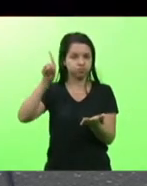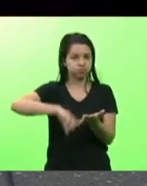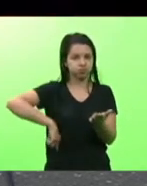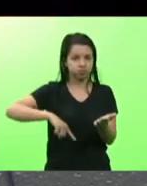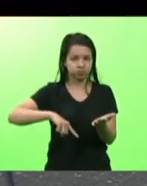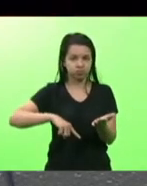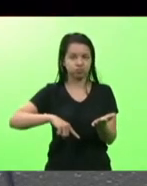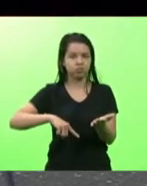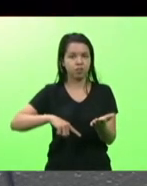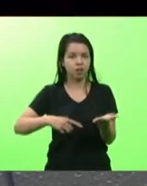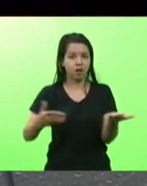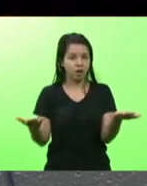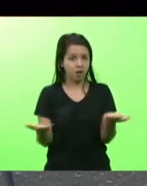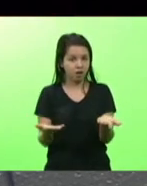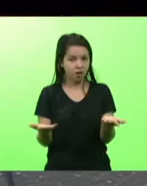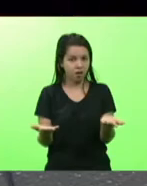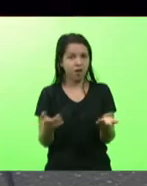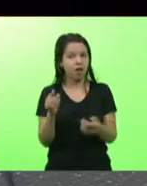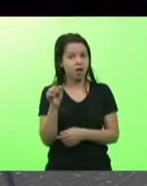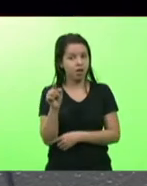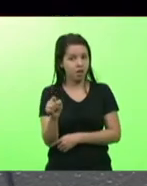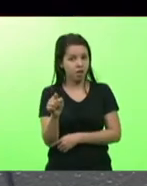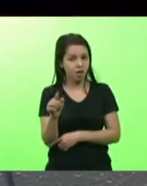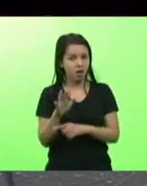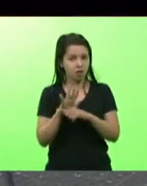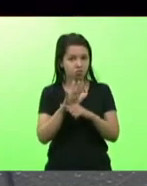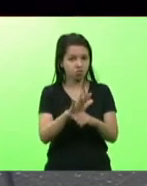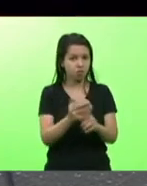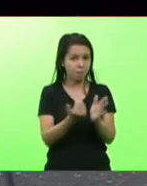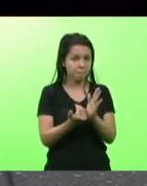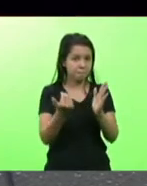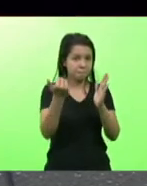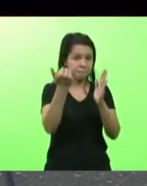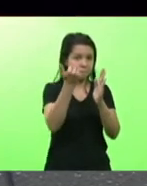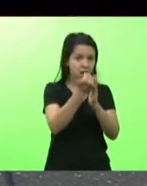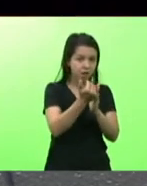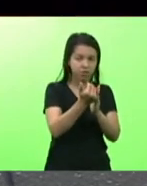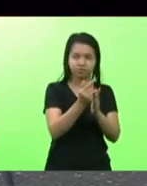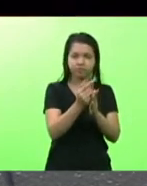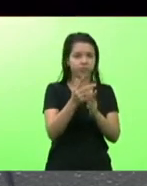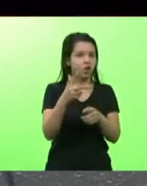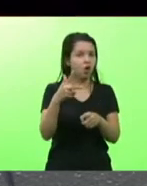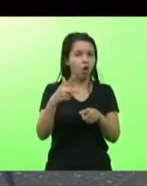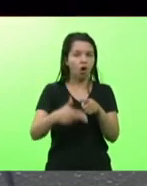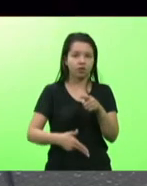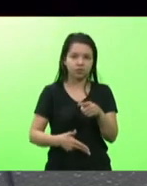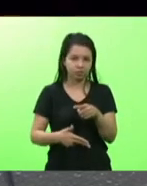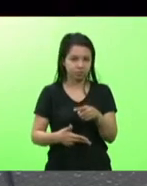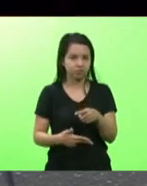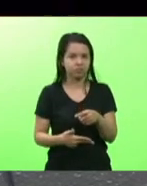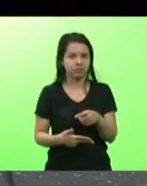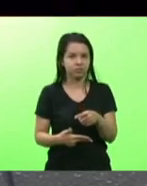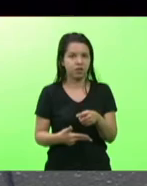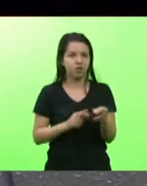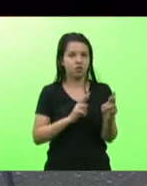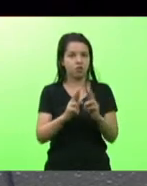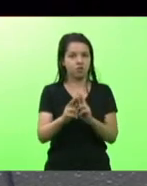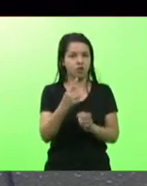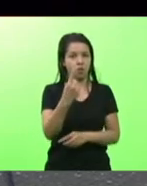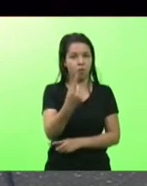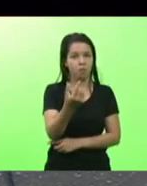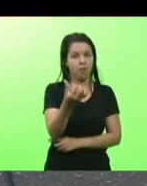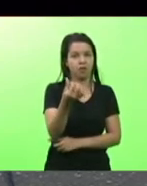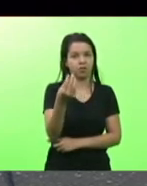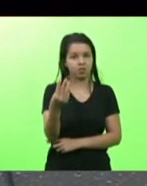de trazer mais recursos tira da 163 deputado